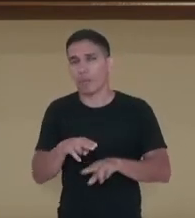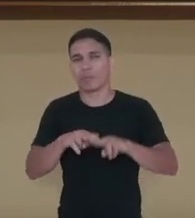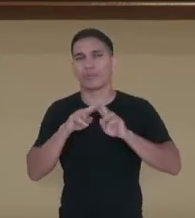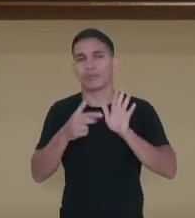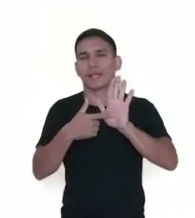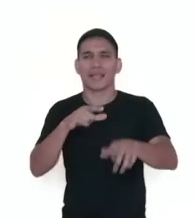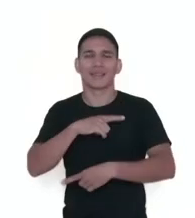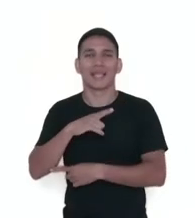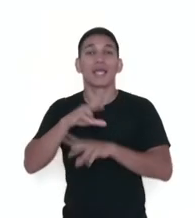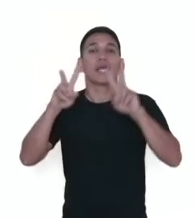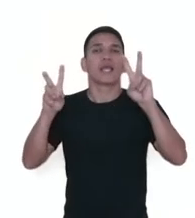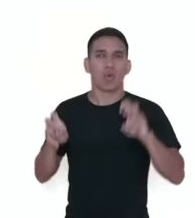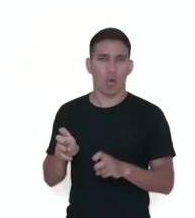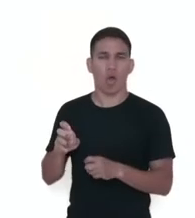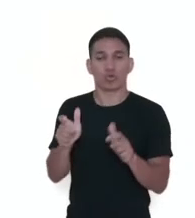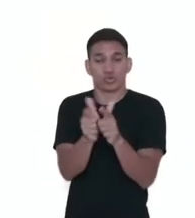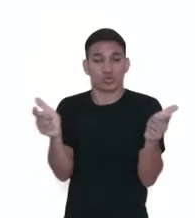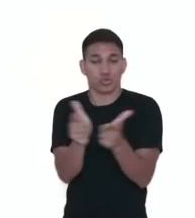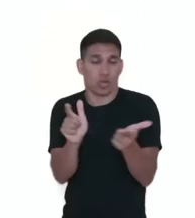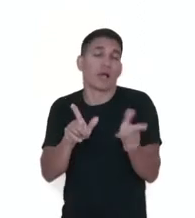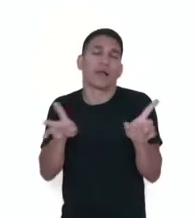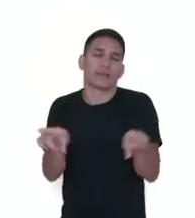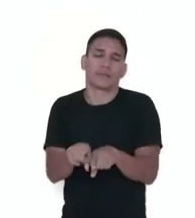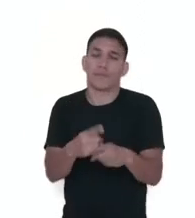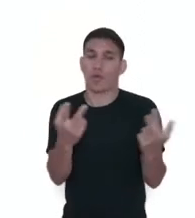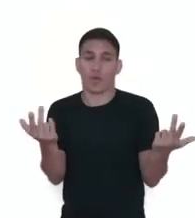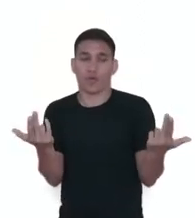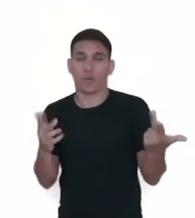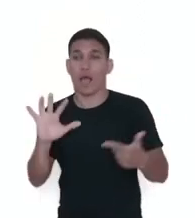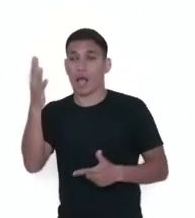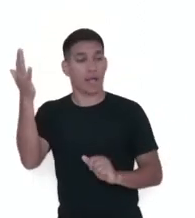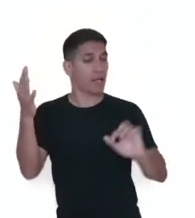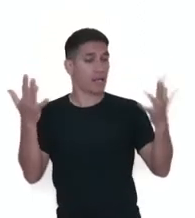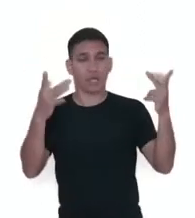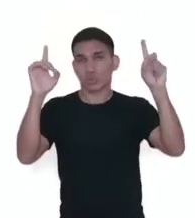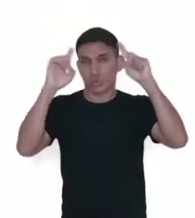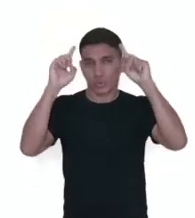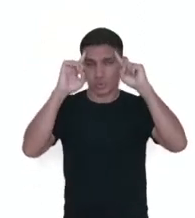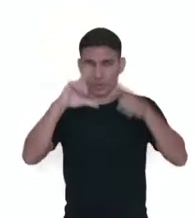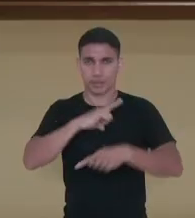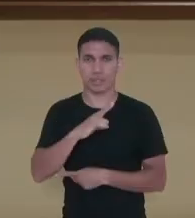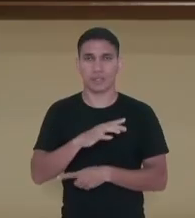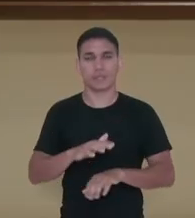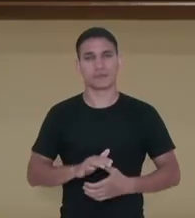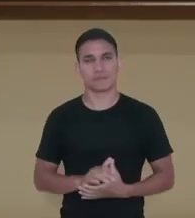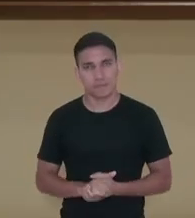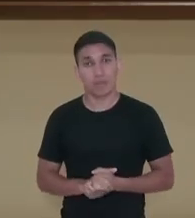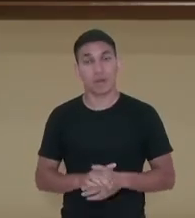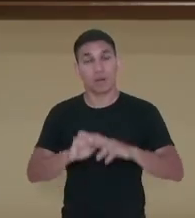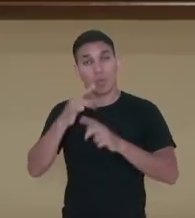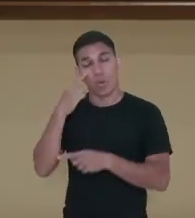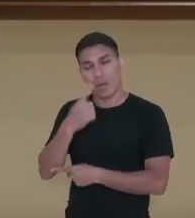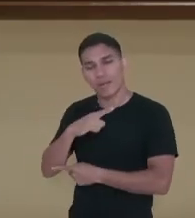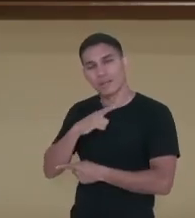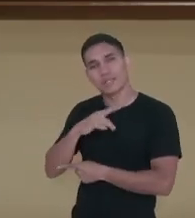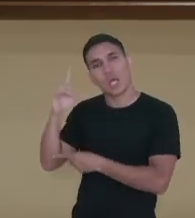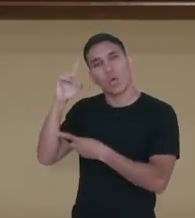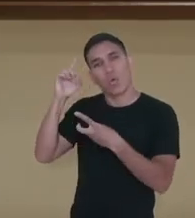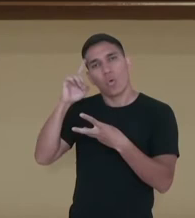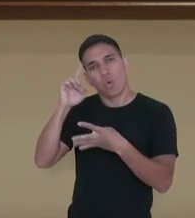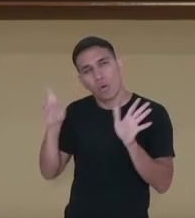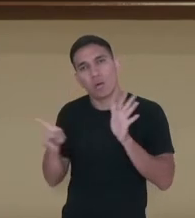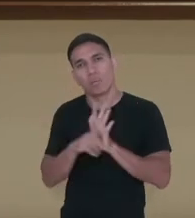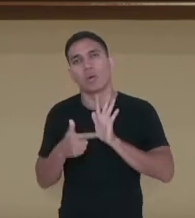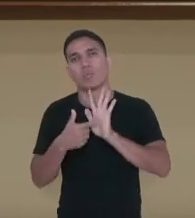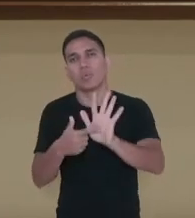jornalismo, já que os dois buscam inspiração nos acontecimentos do dia a dia. Ou seja, acontecimentos cotidianos, que